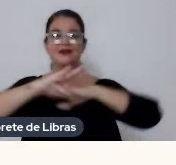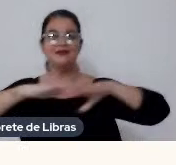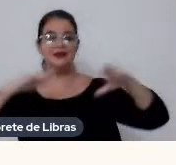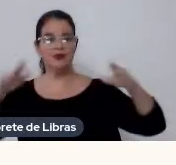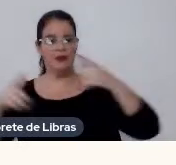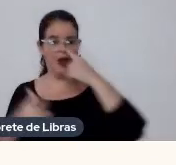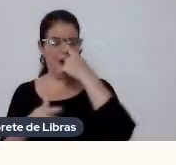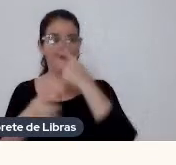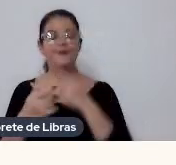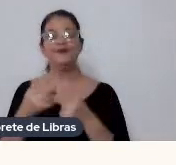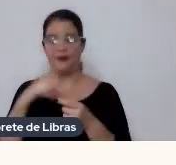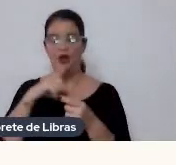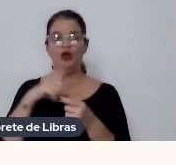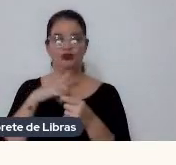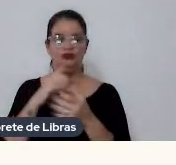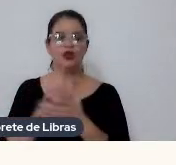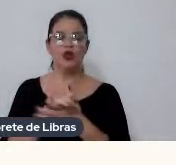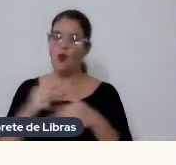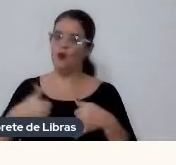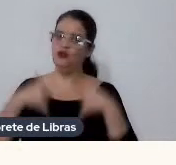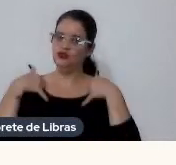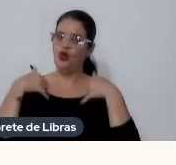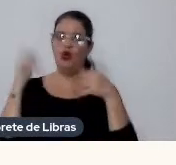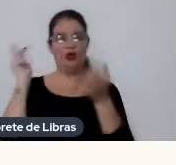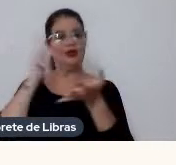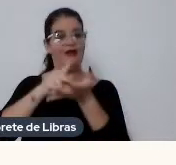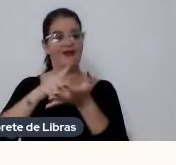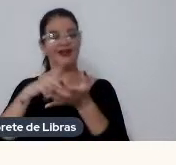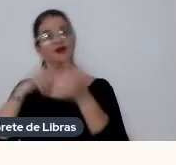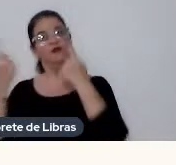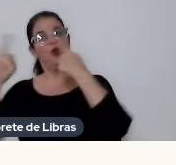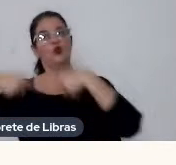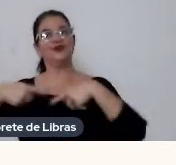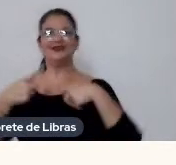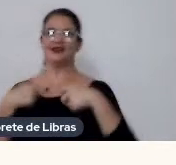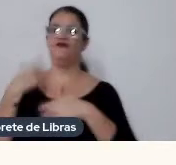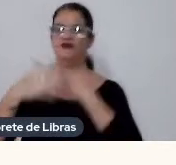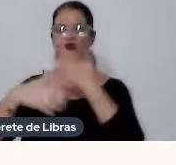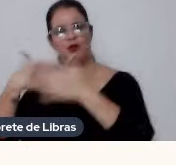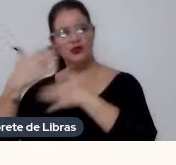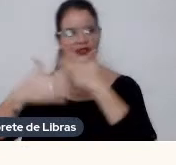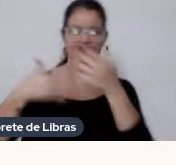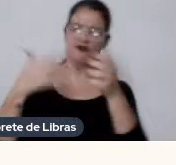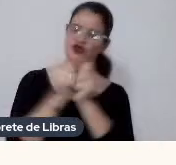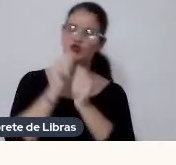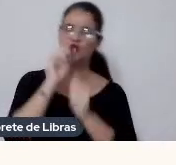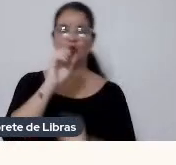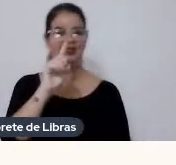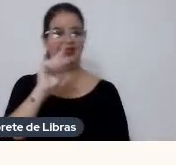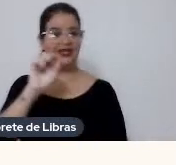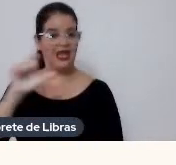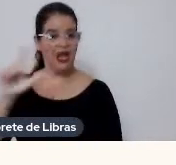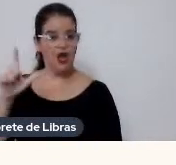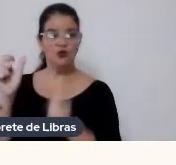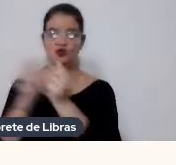e eu tenho muito orgulho, na verdade, assim, foi um desafio aí pra eu desenvolver, junto com o Daniel, junto com o Alziro Barbosa, que é o